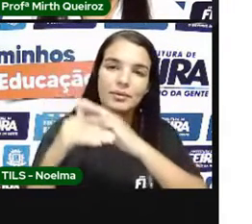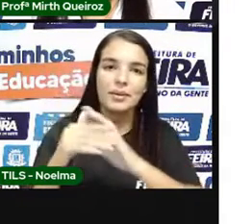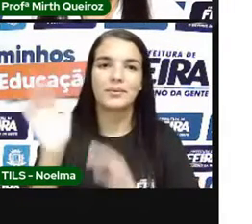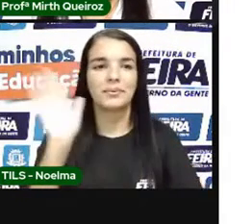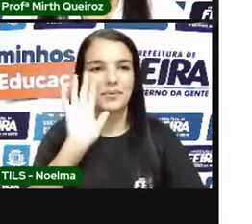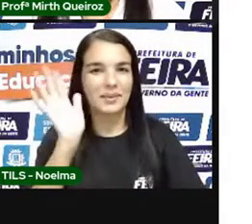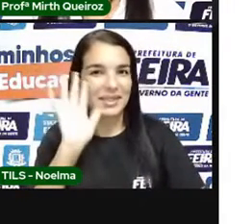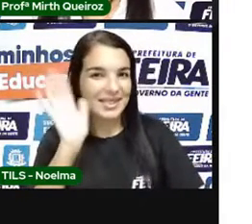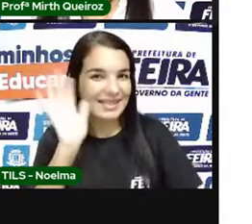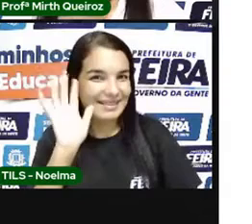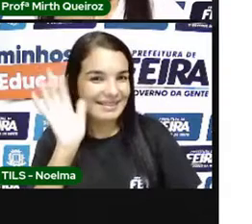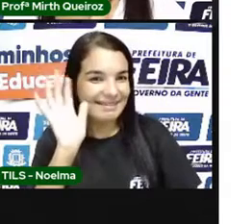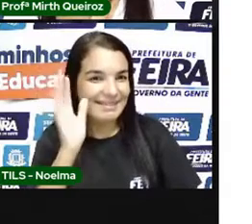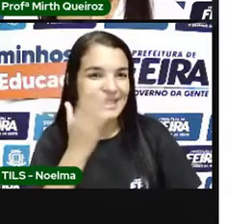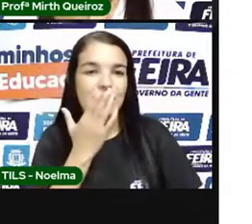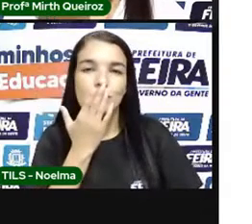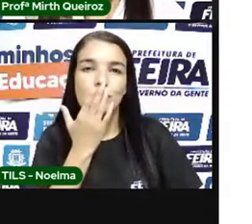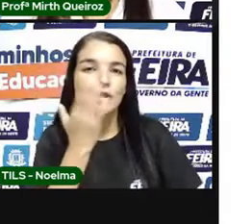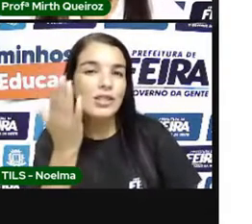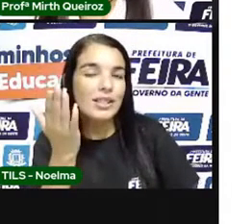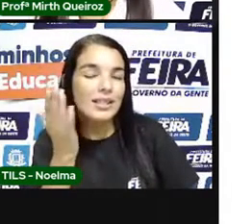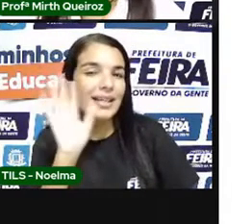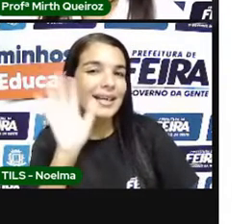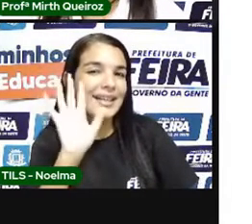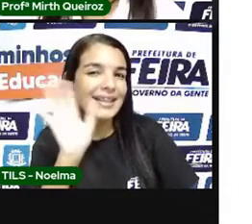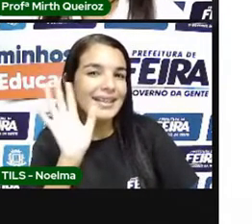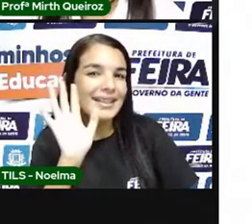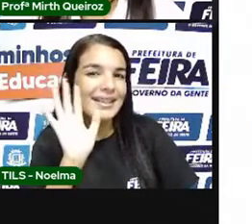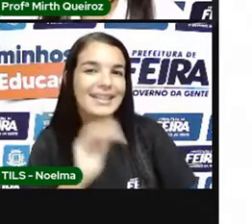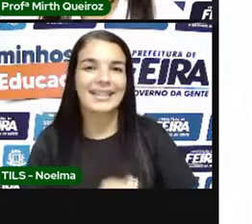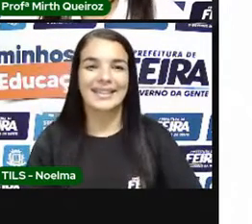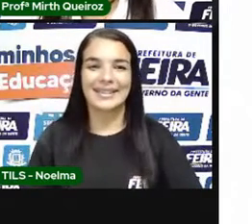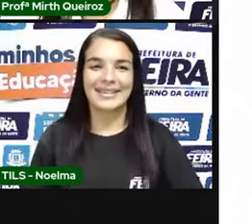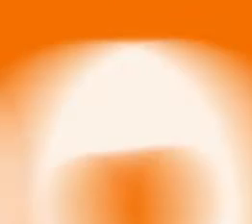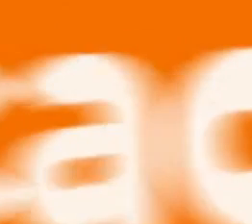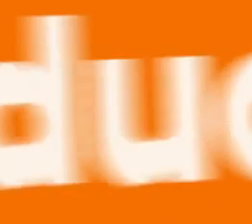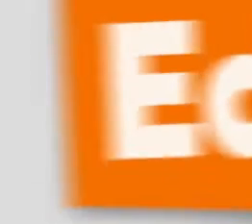Certo? Prova ficando por aqui Um beijo E até a próxima aula